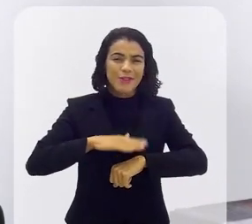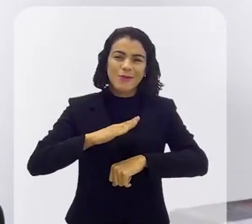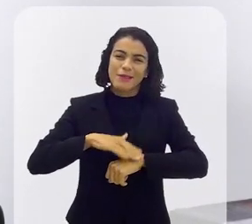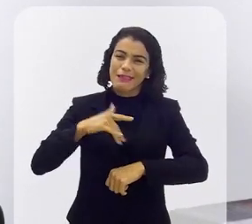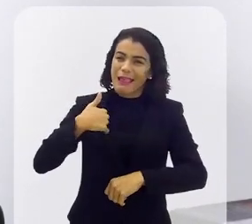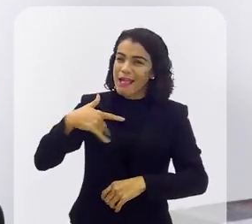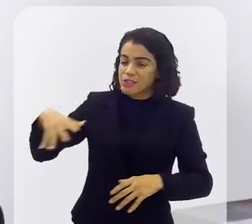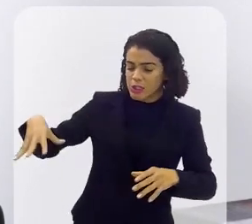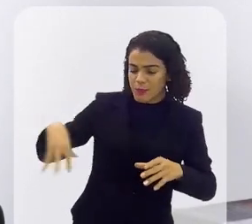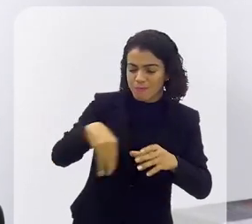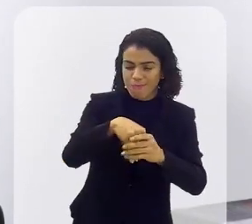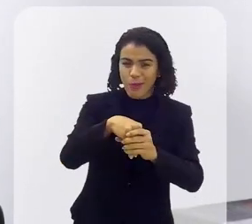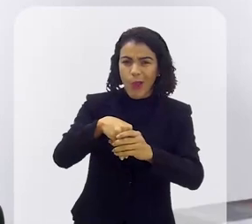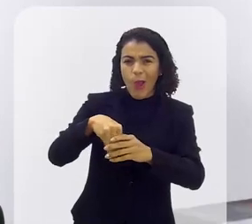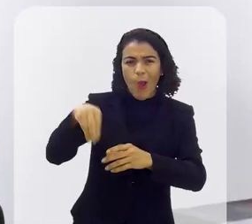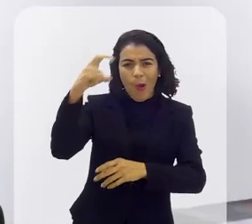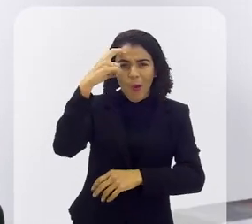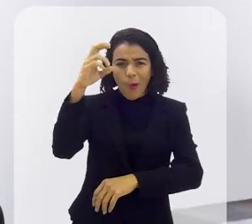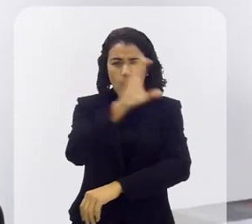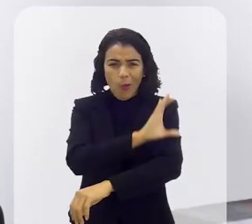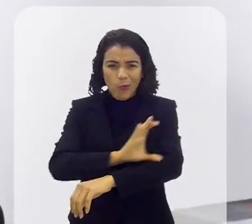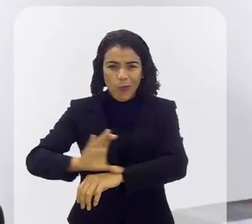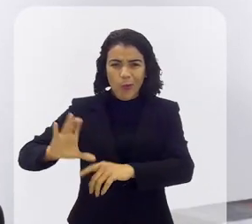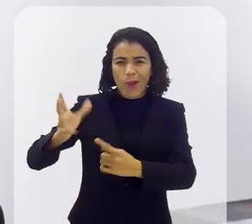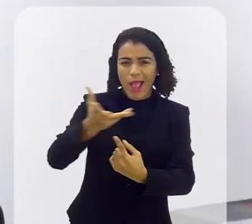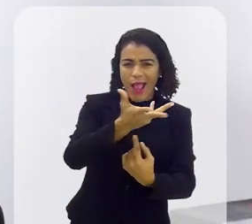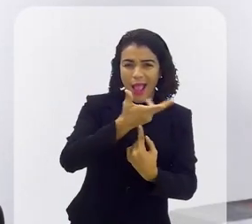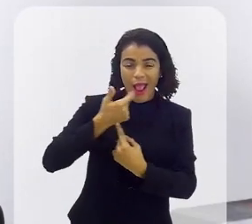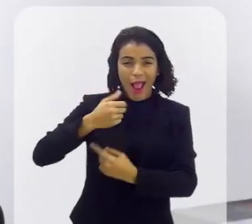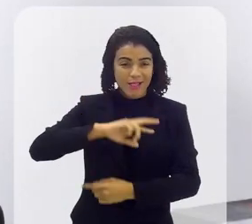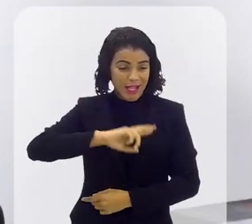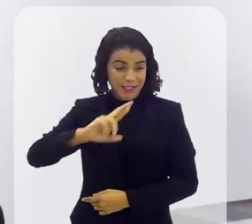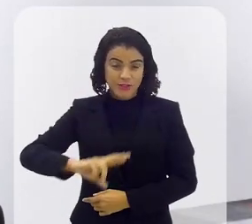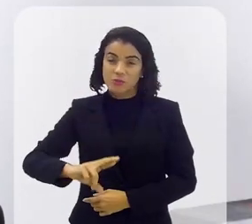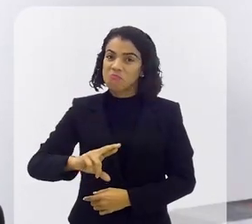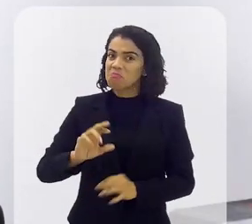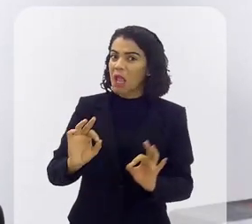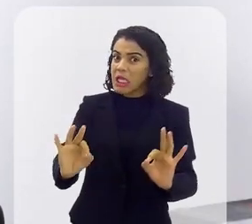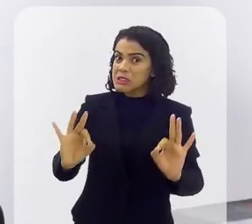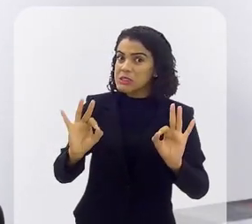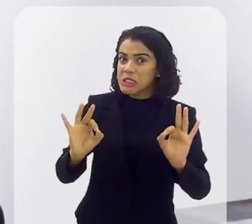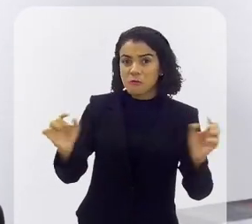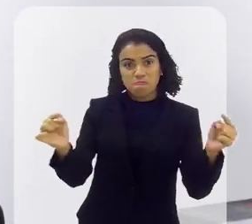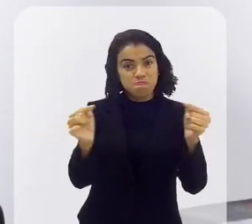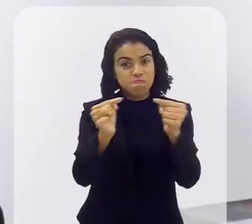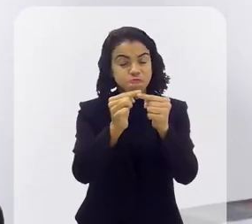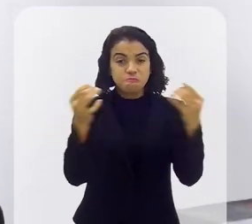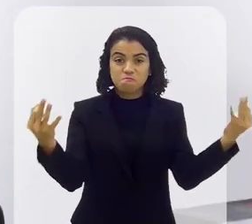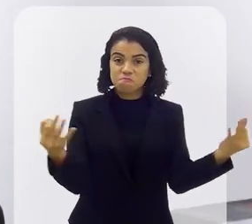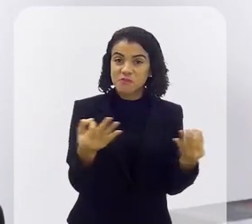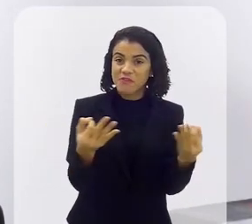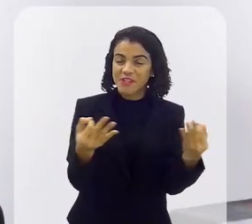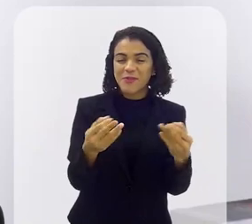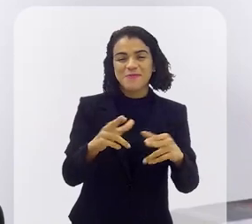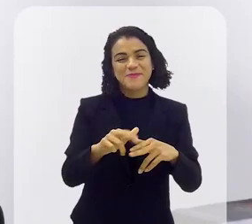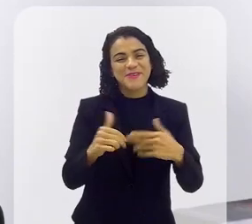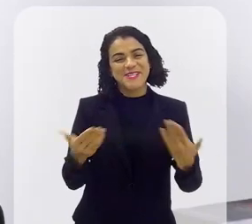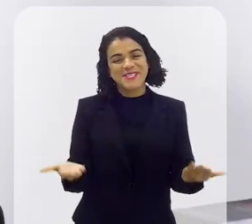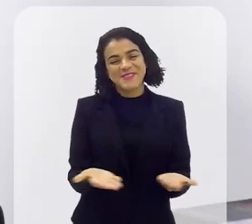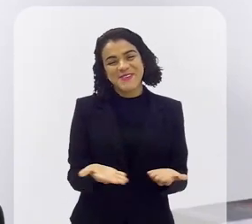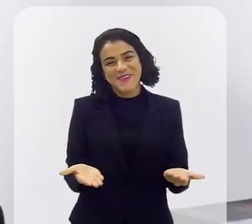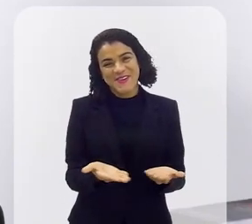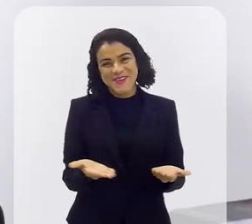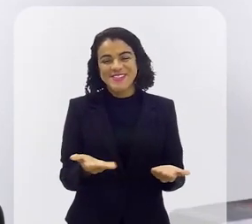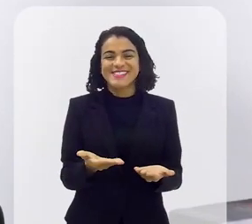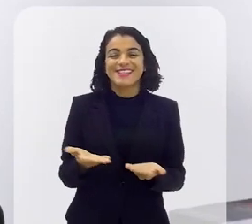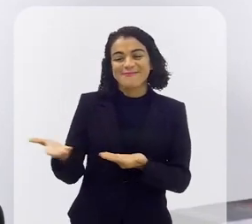entrosou a arte, a cultura e a religião tem dado muito certo e é por isso que